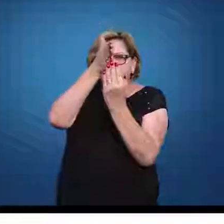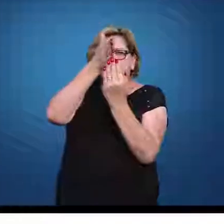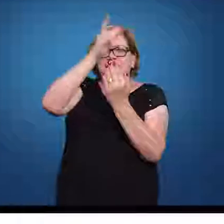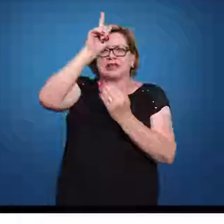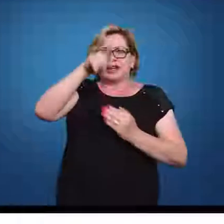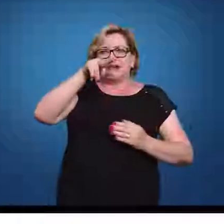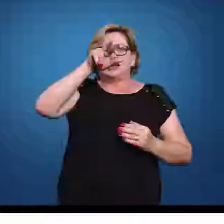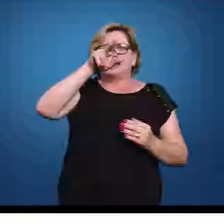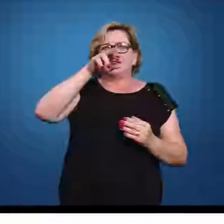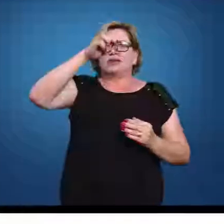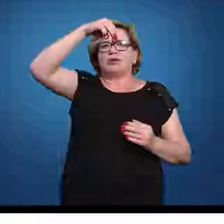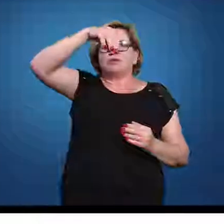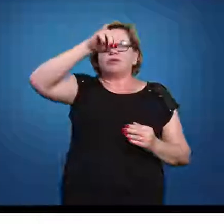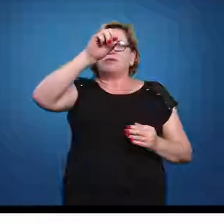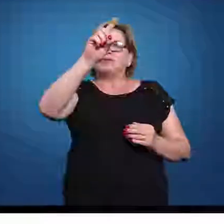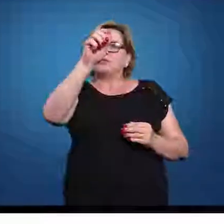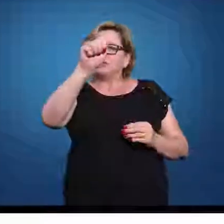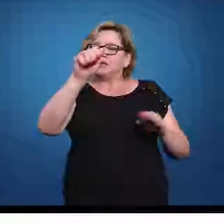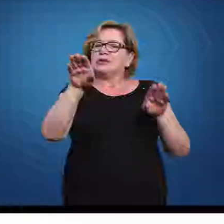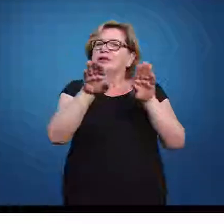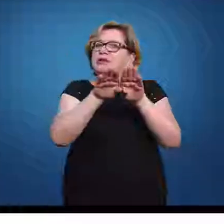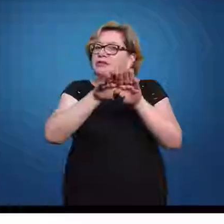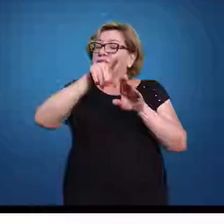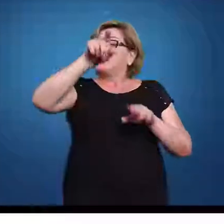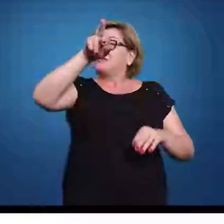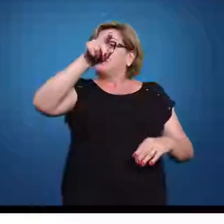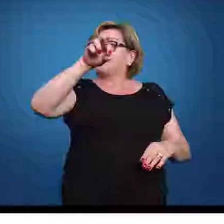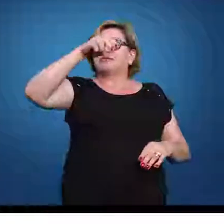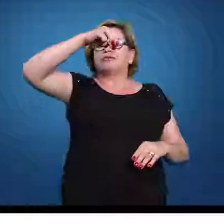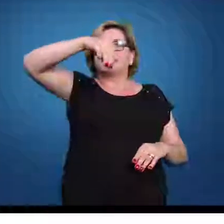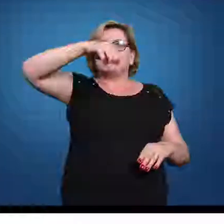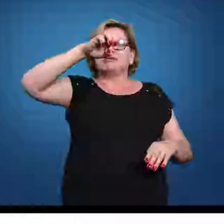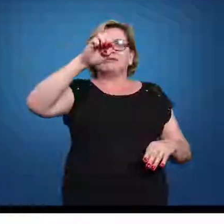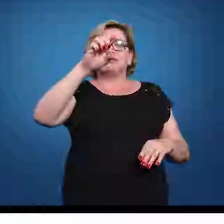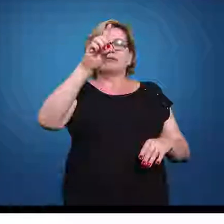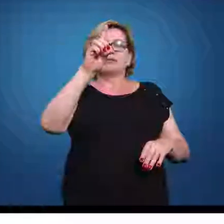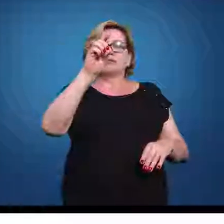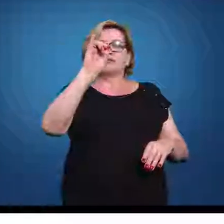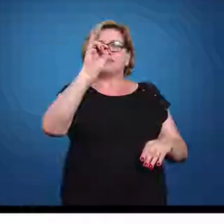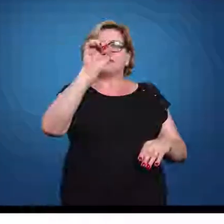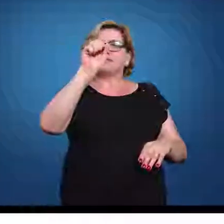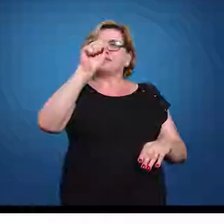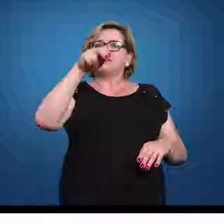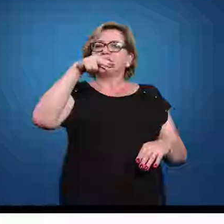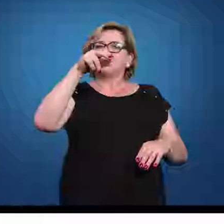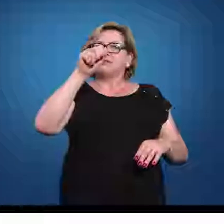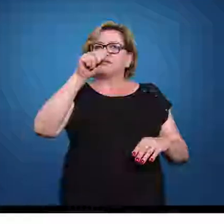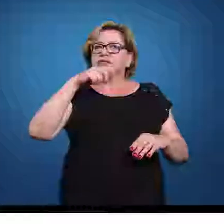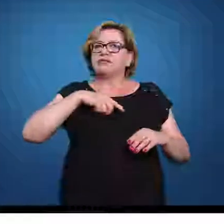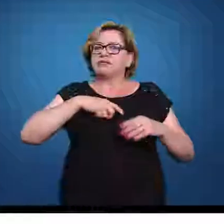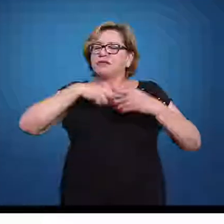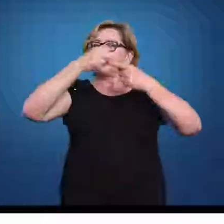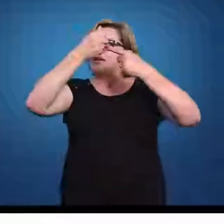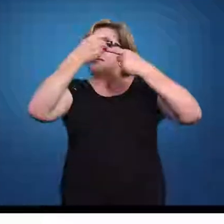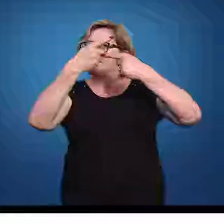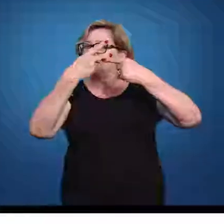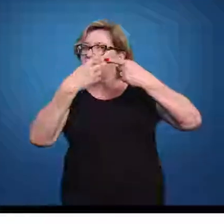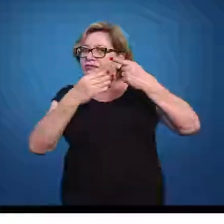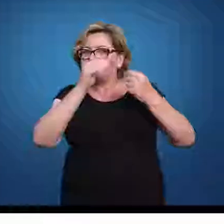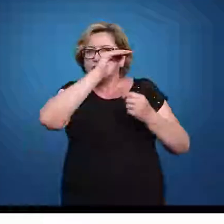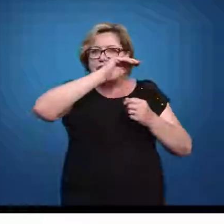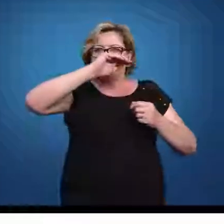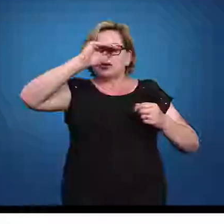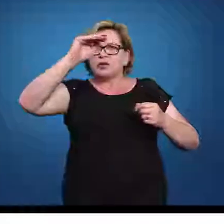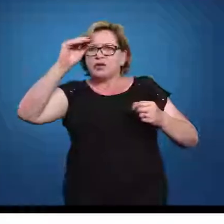ainda ela é igual à moda e igual à mediana. Todas se localizam exatamente no centro da curva. E ela tem algumas características, essa curva.